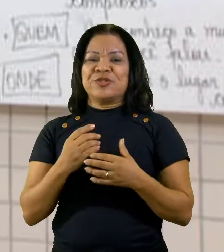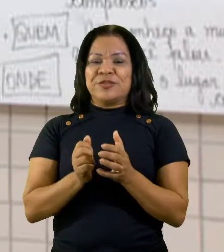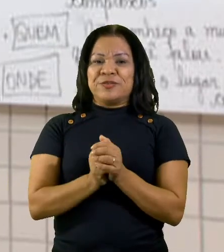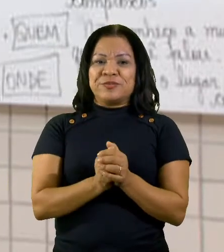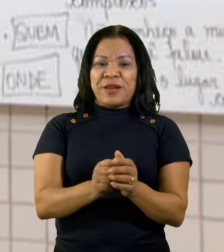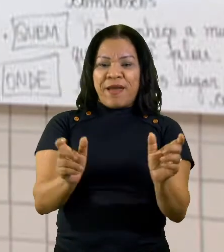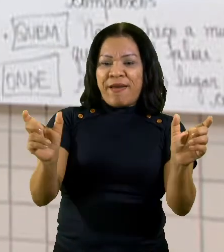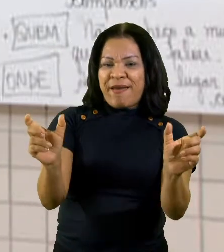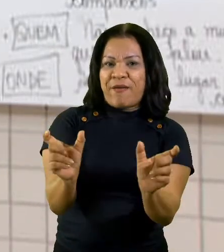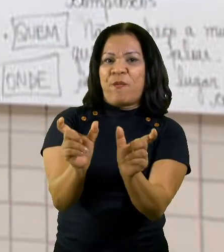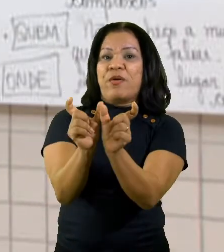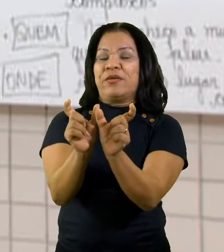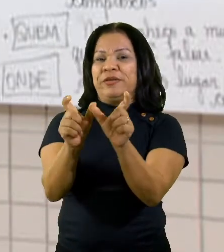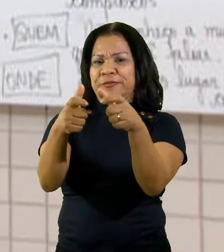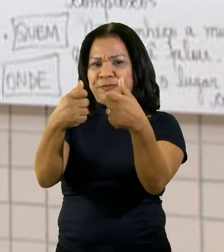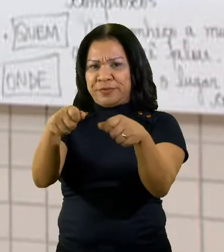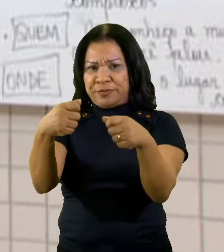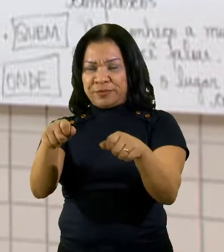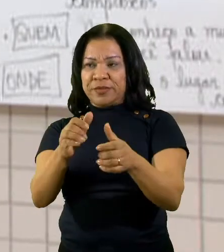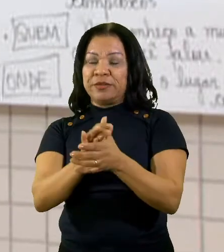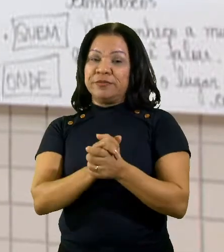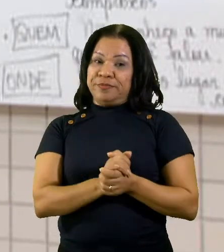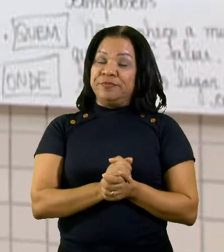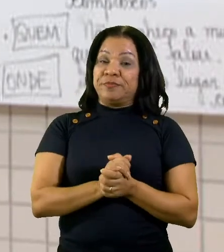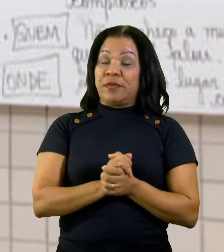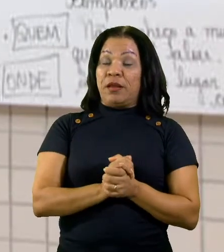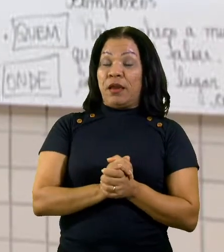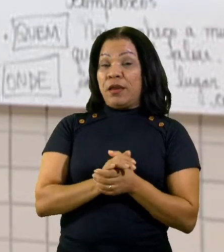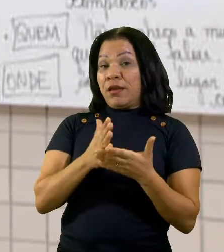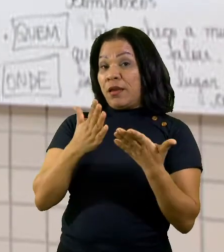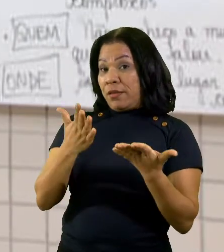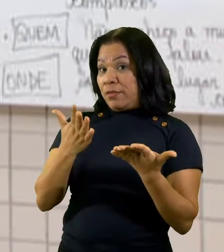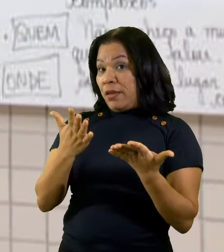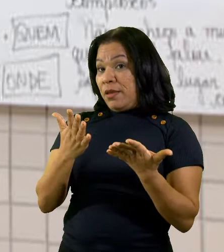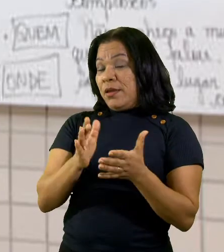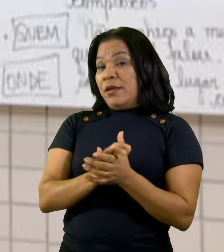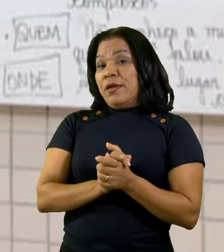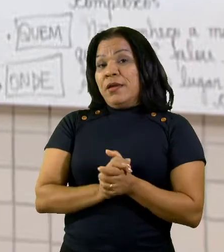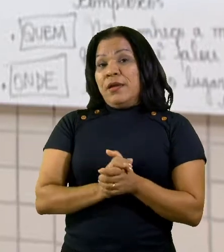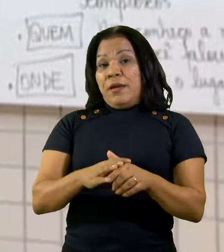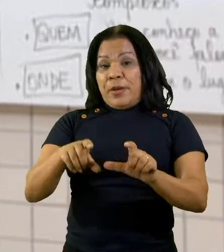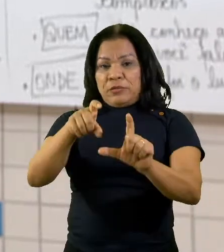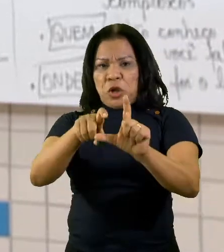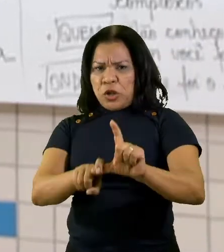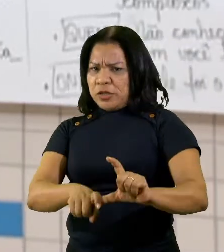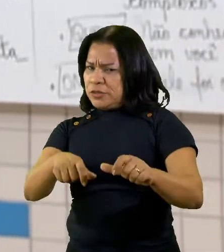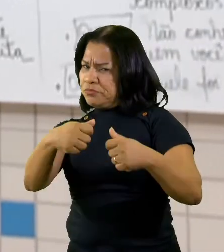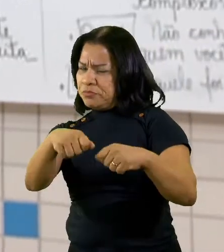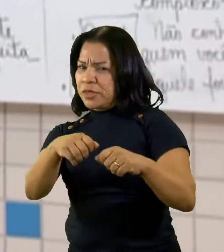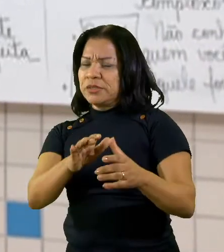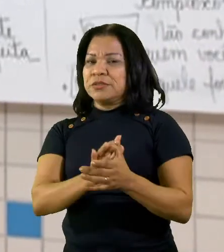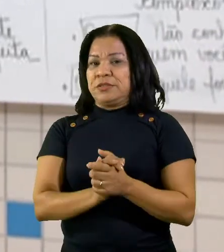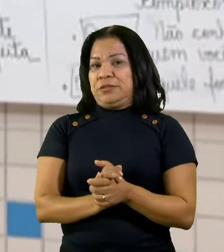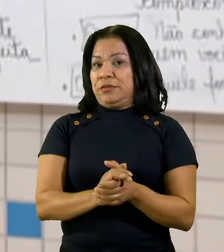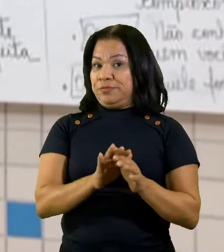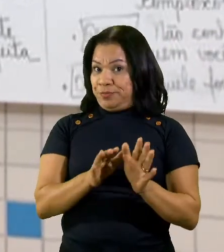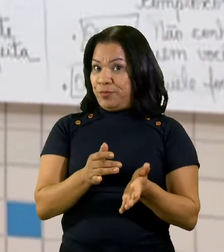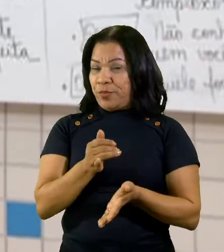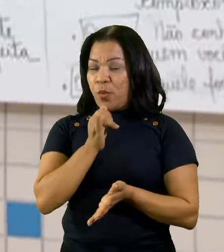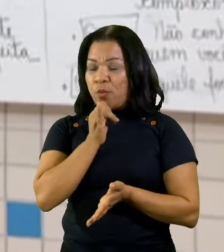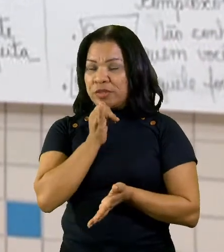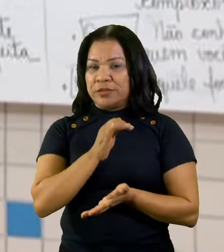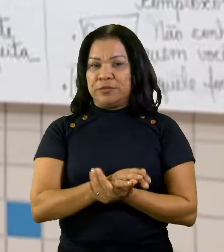relação de dependência, igual acontece com a oração subordinada. Vejamos aqui o exemplo. Também